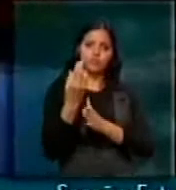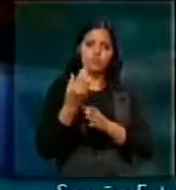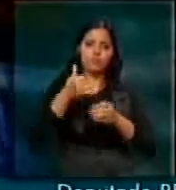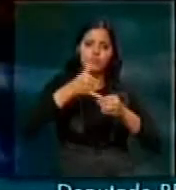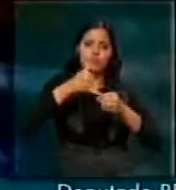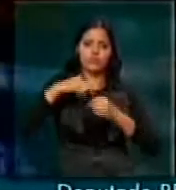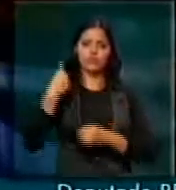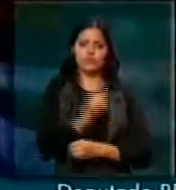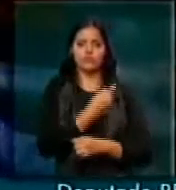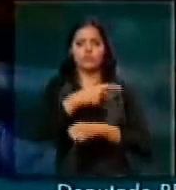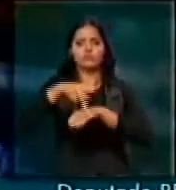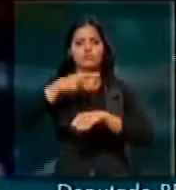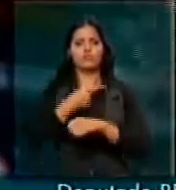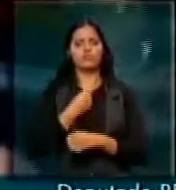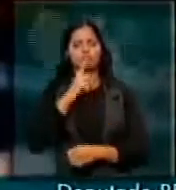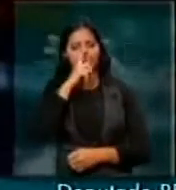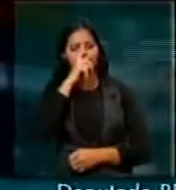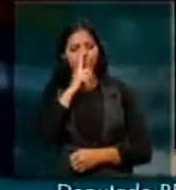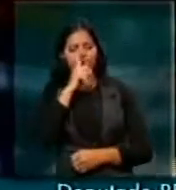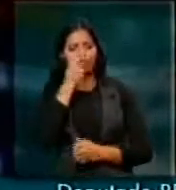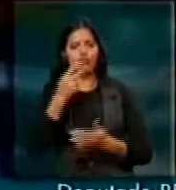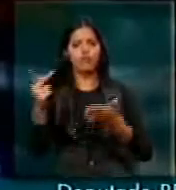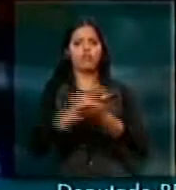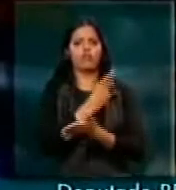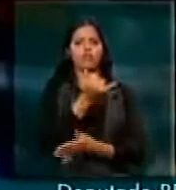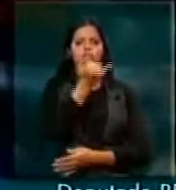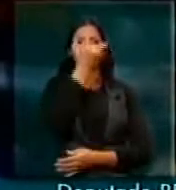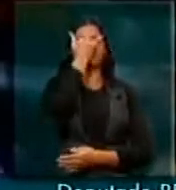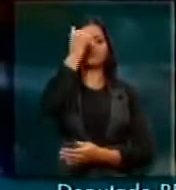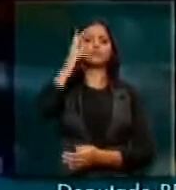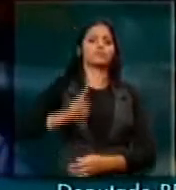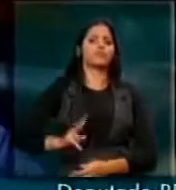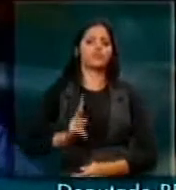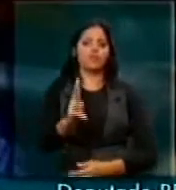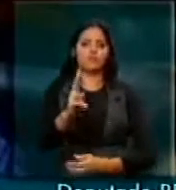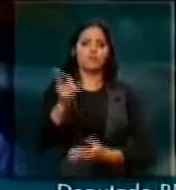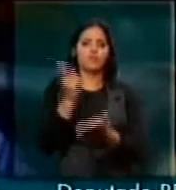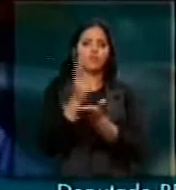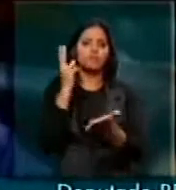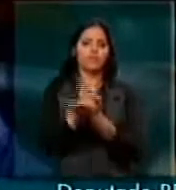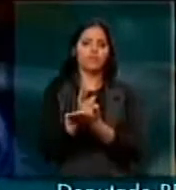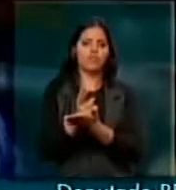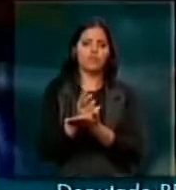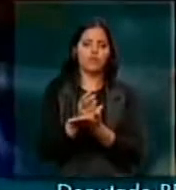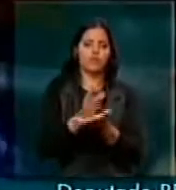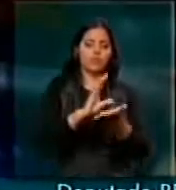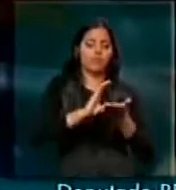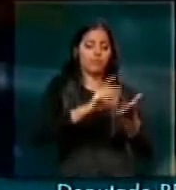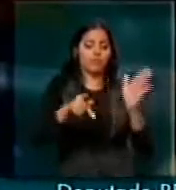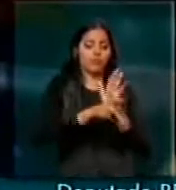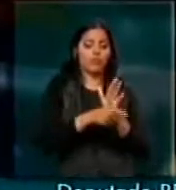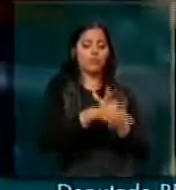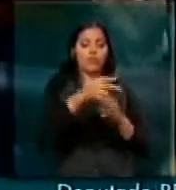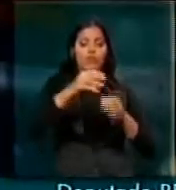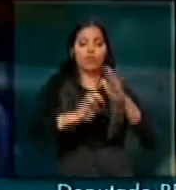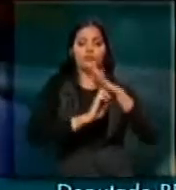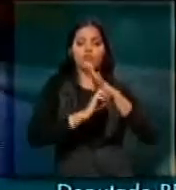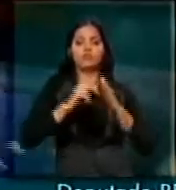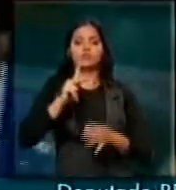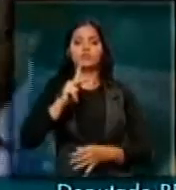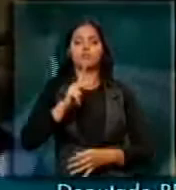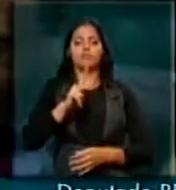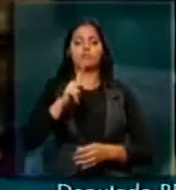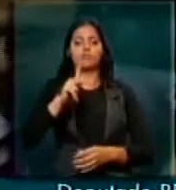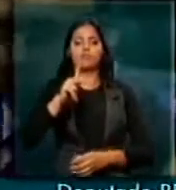nós corremos o risco simplesmente de continuarmos com esse regime de concessões, que ao contrário do que foi dito